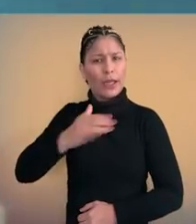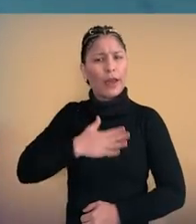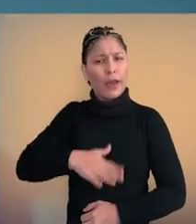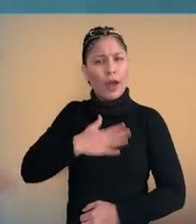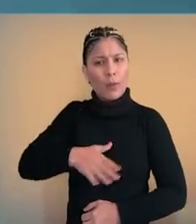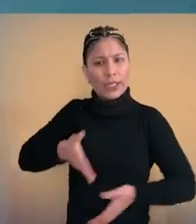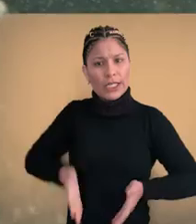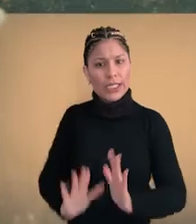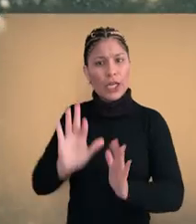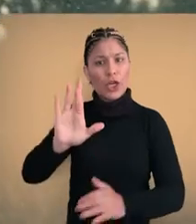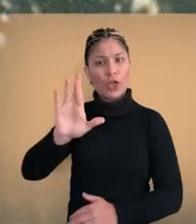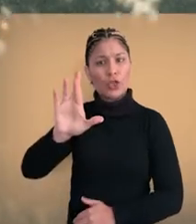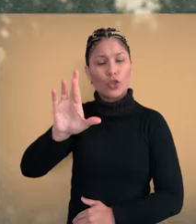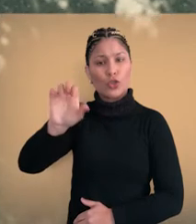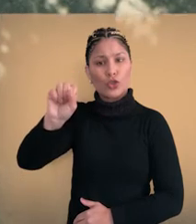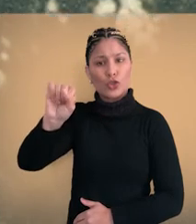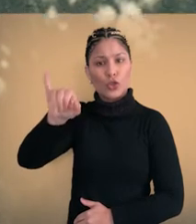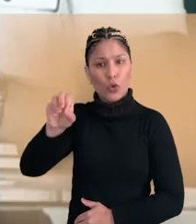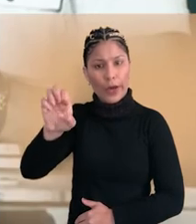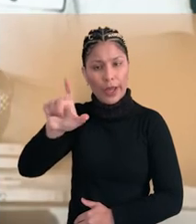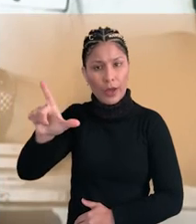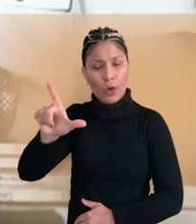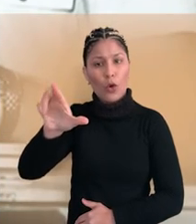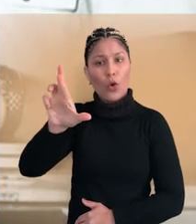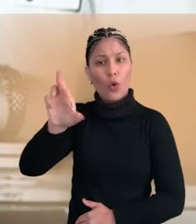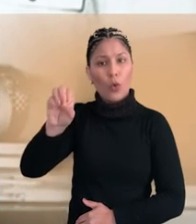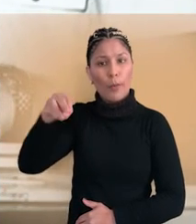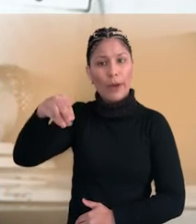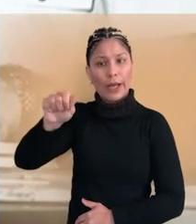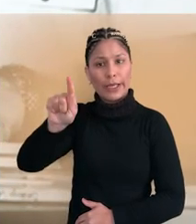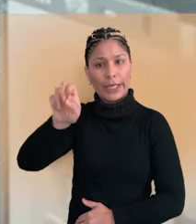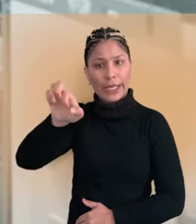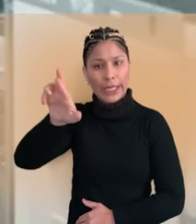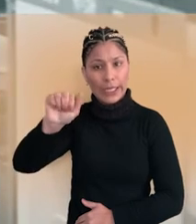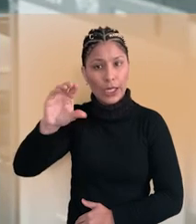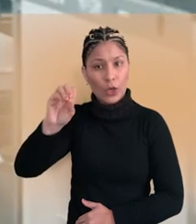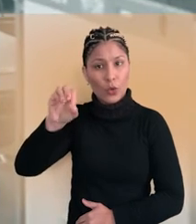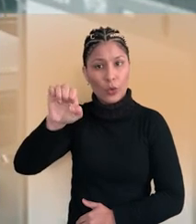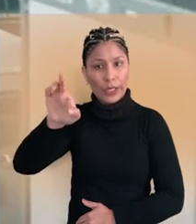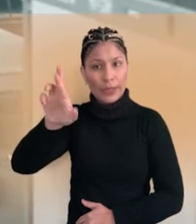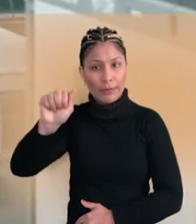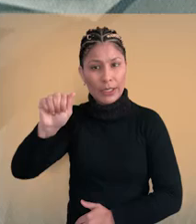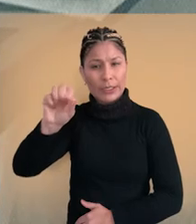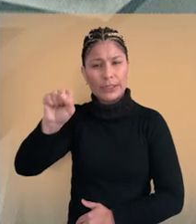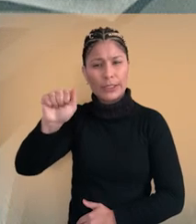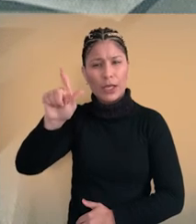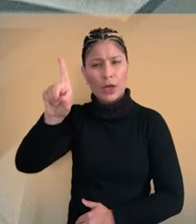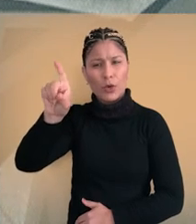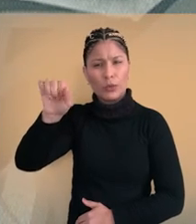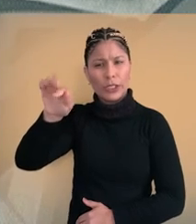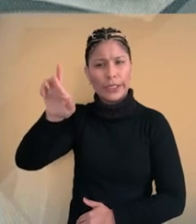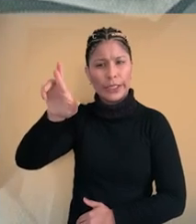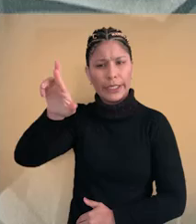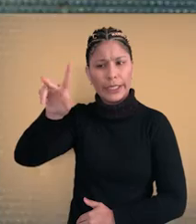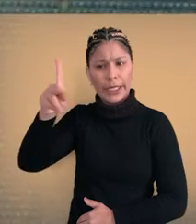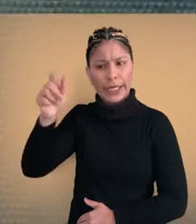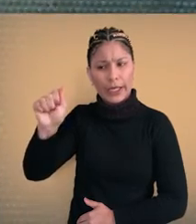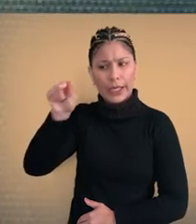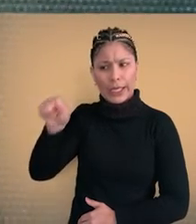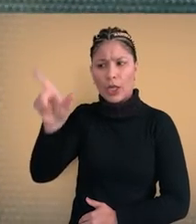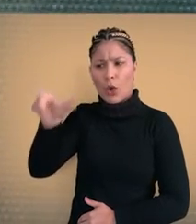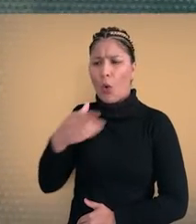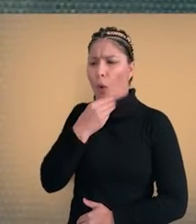nascia Joel Romagueira Coimbra Saldanha, um homem nada pacato. Ainda